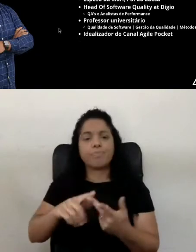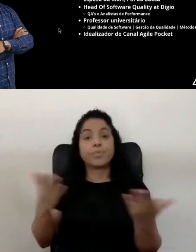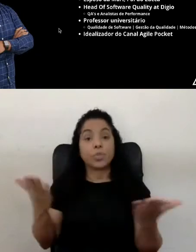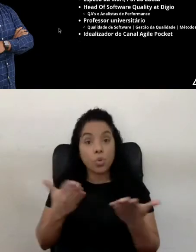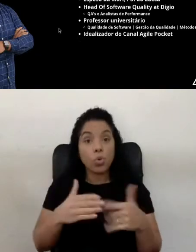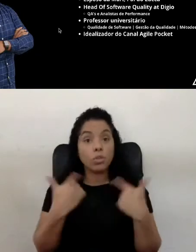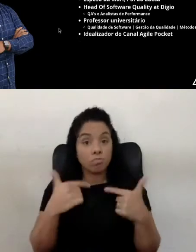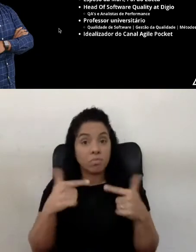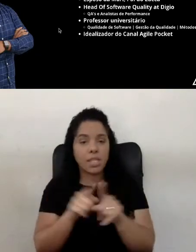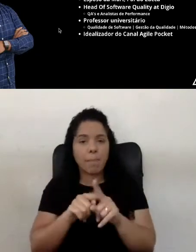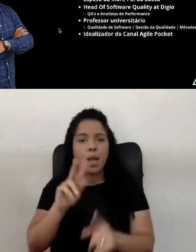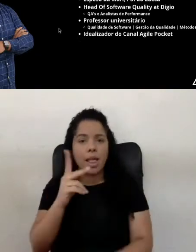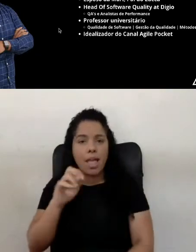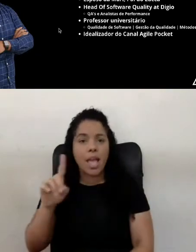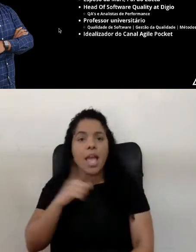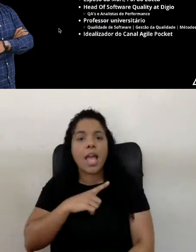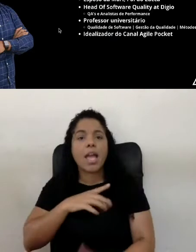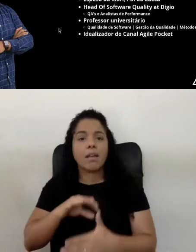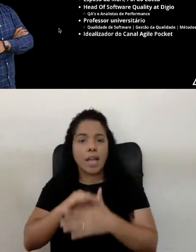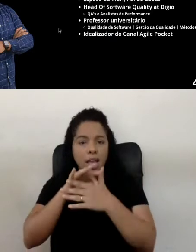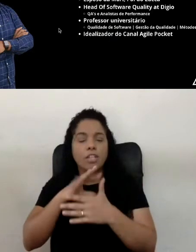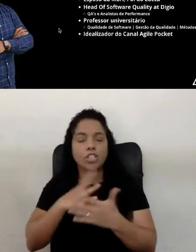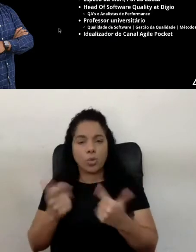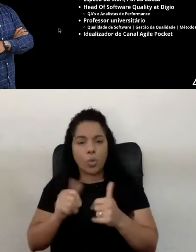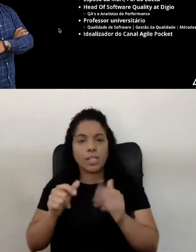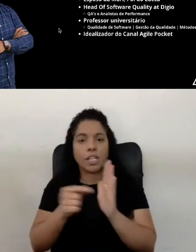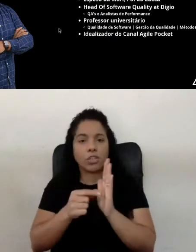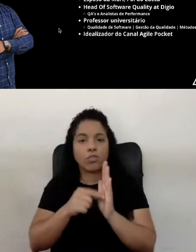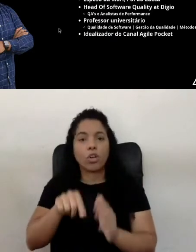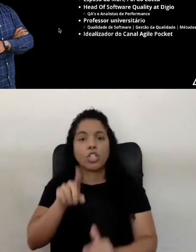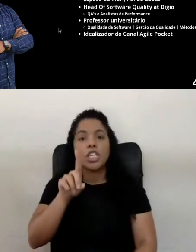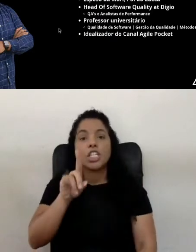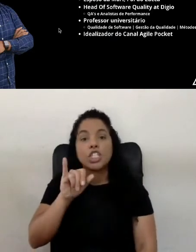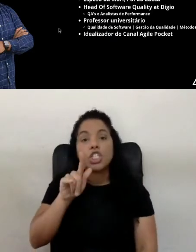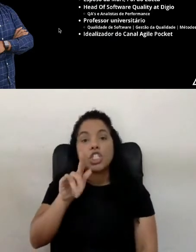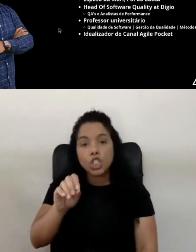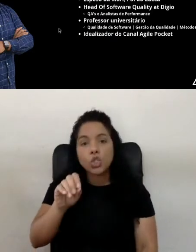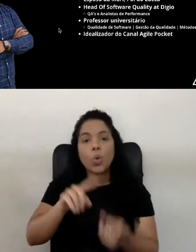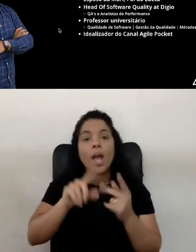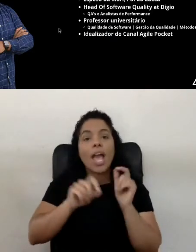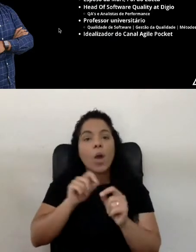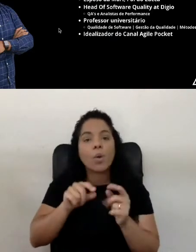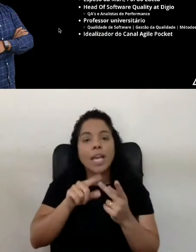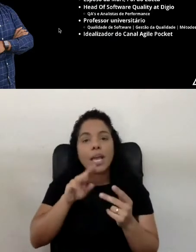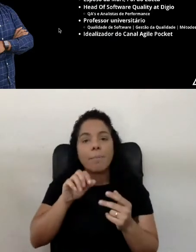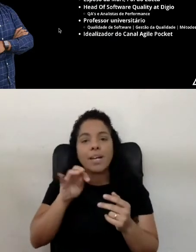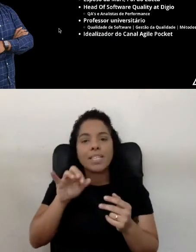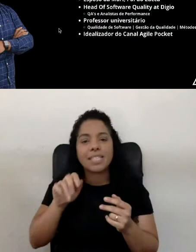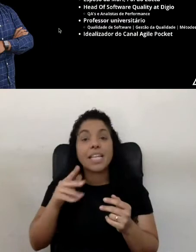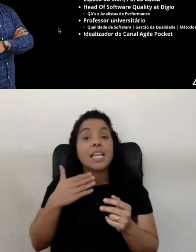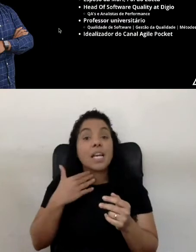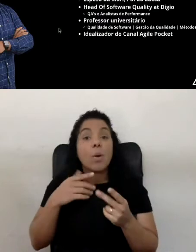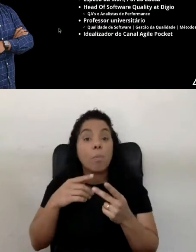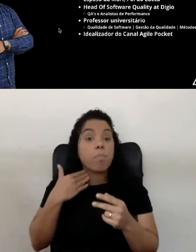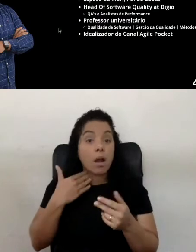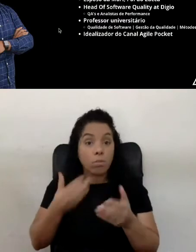atuo como Head de Qualidade de Software no banco Digio. O Digio é uma bantec. Está dando as caras aí cada vez